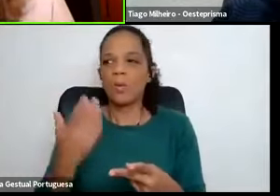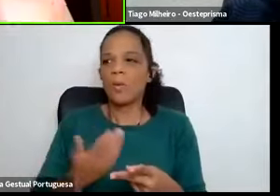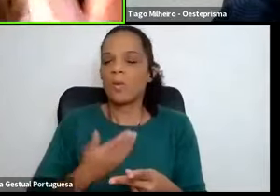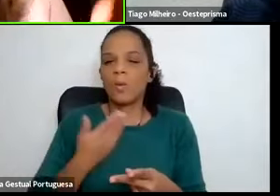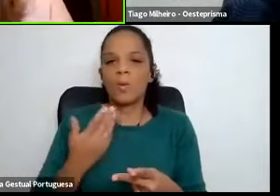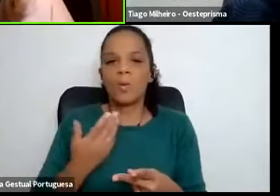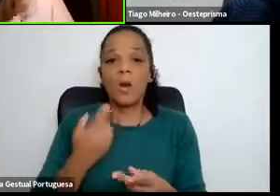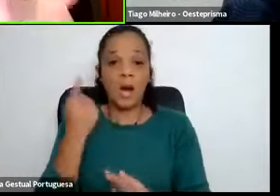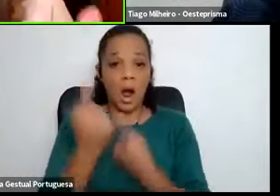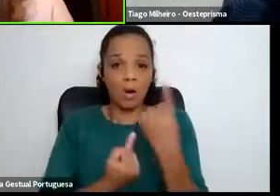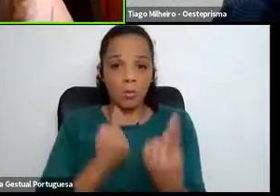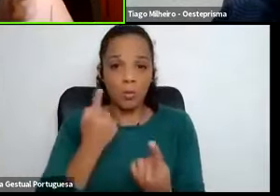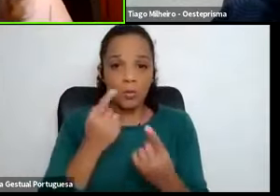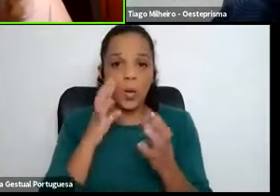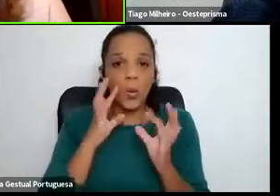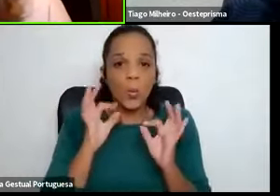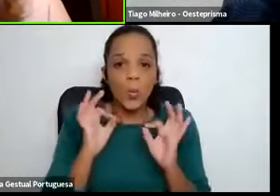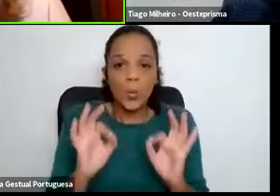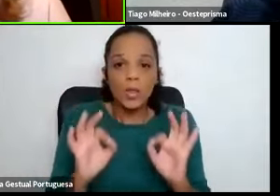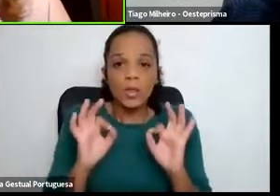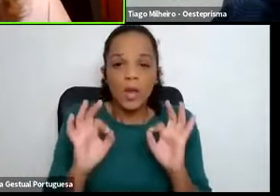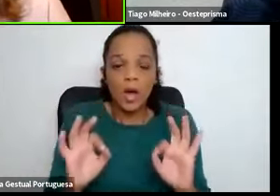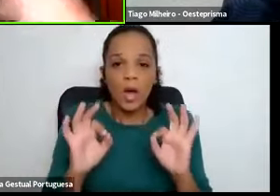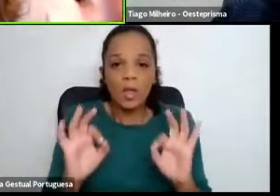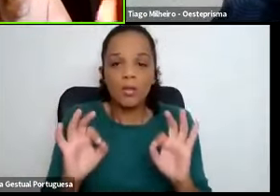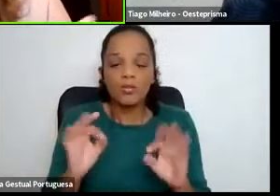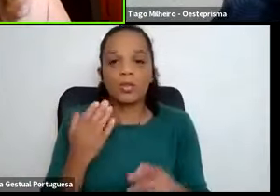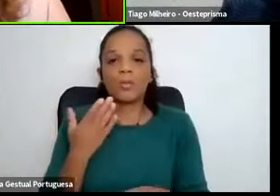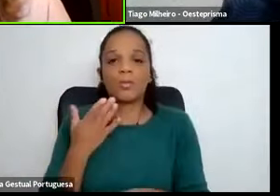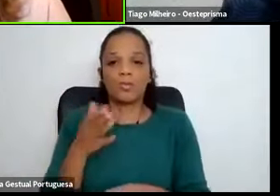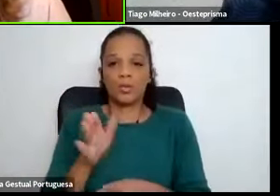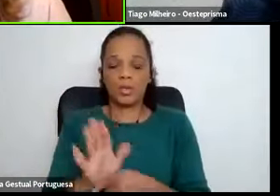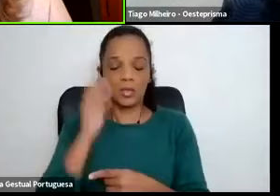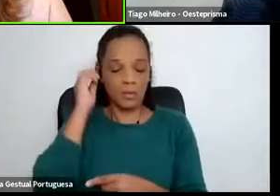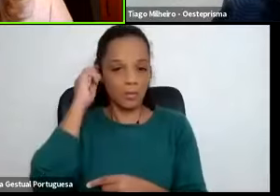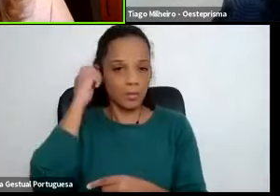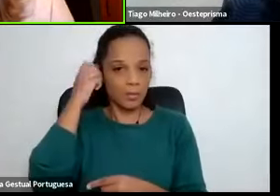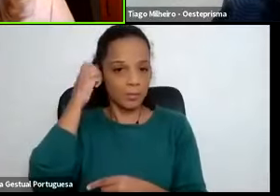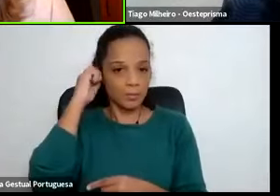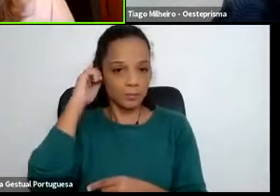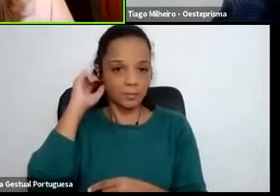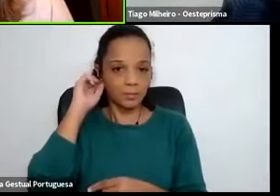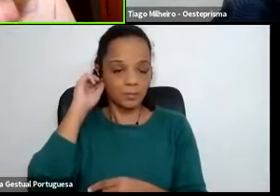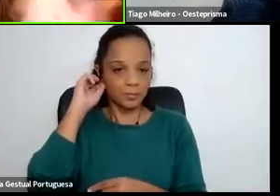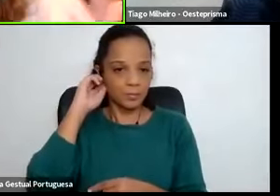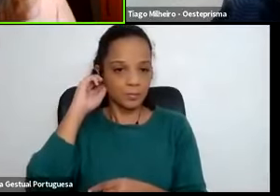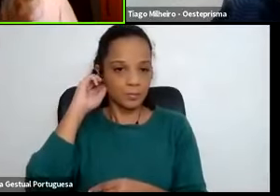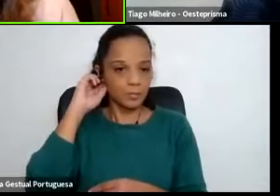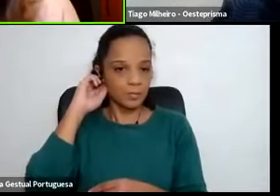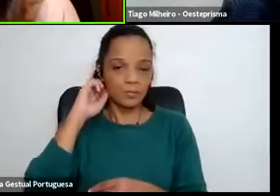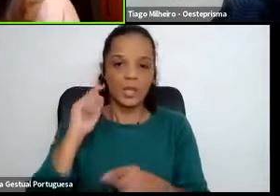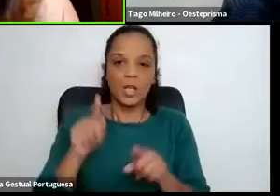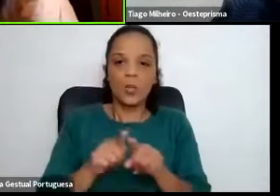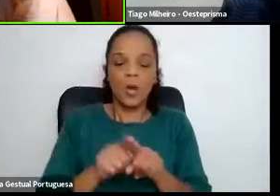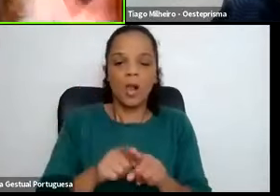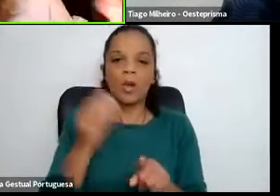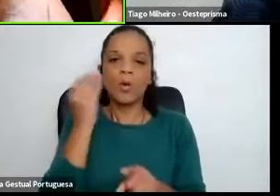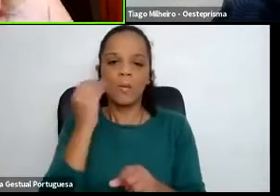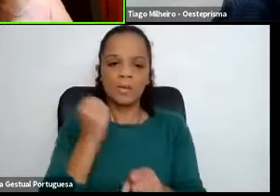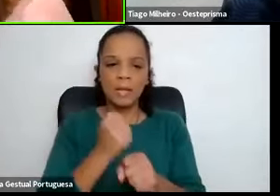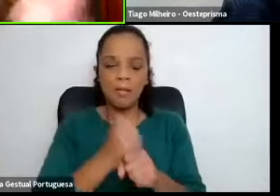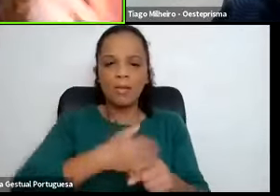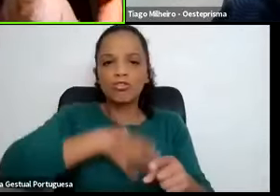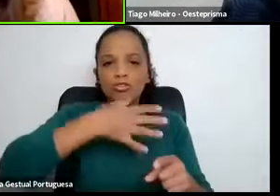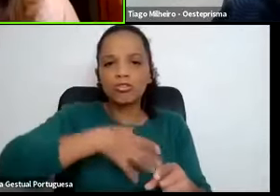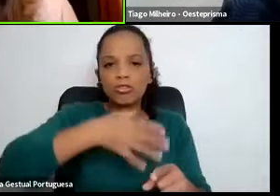Alguns cuidados que, por exemplo, a passagem de instruções de trabalho tivesse